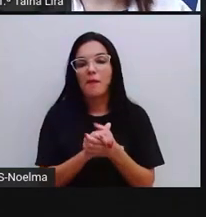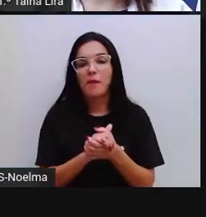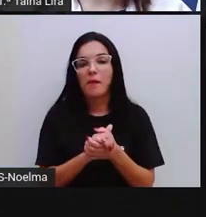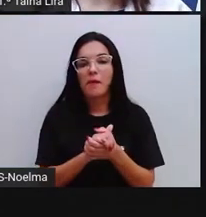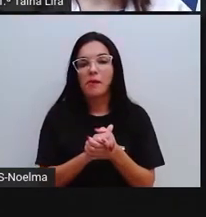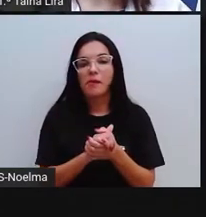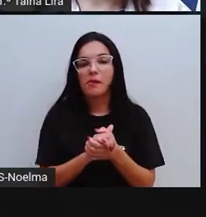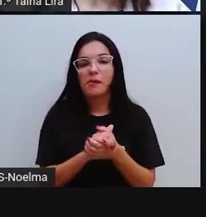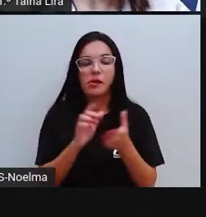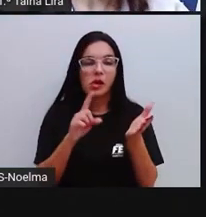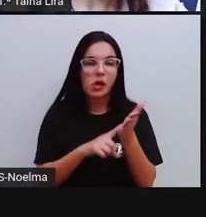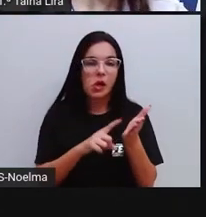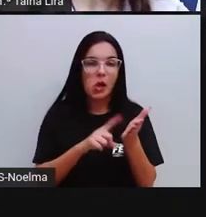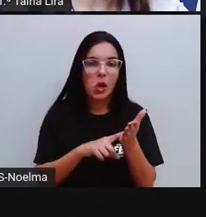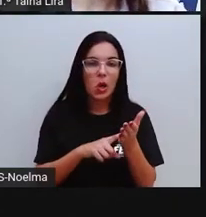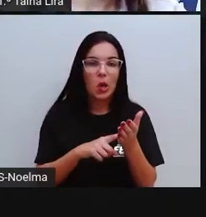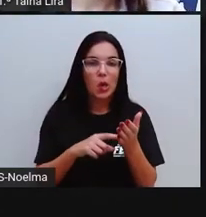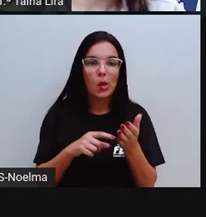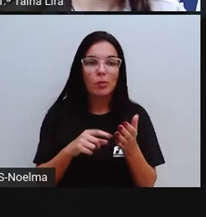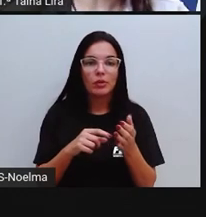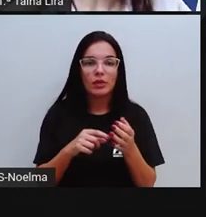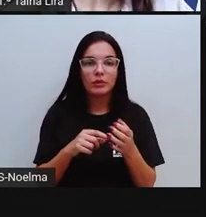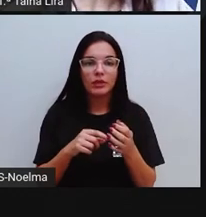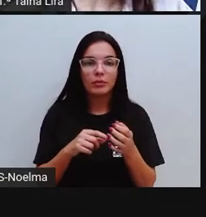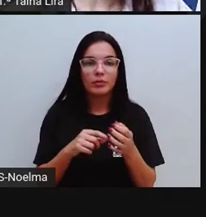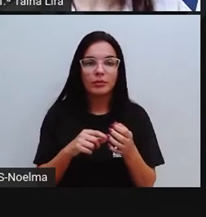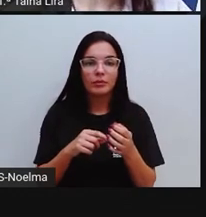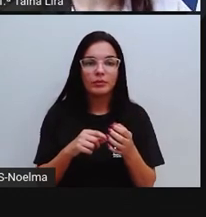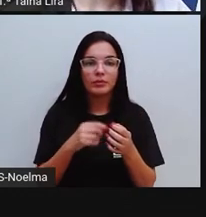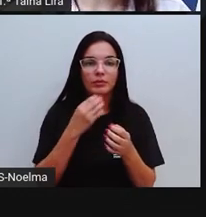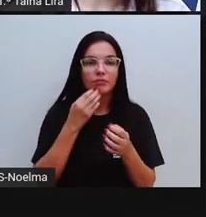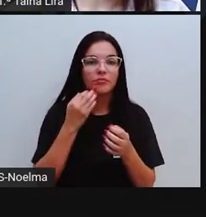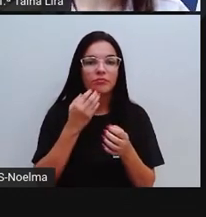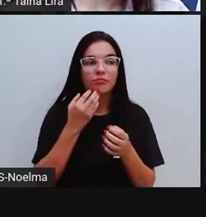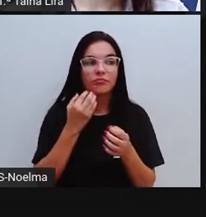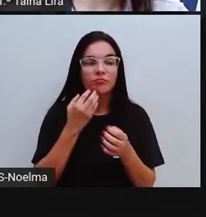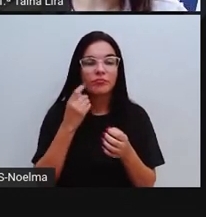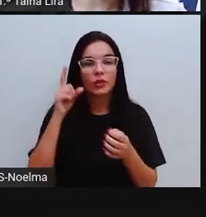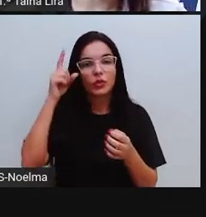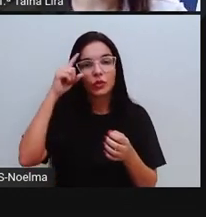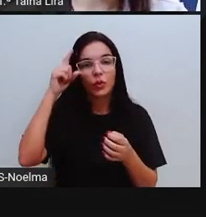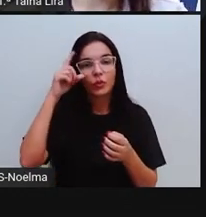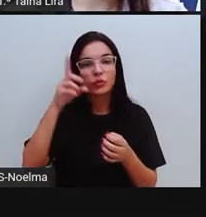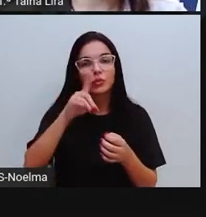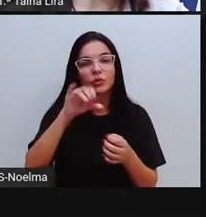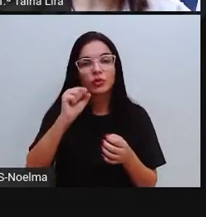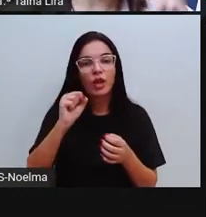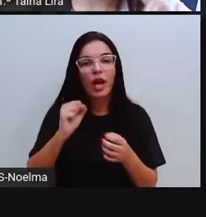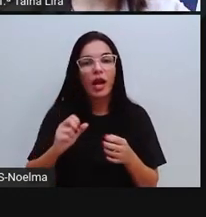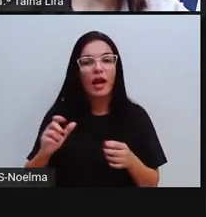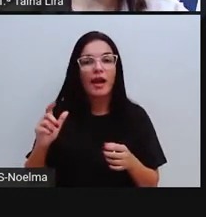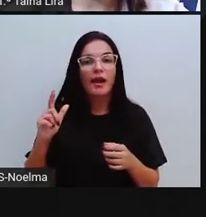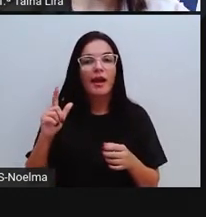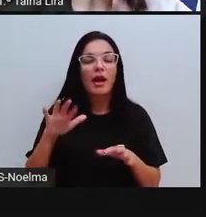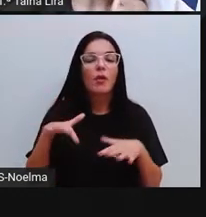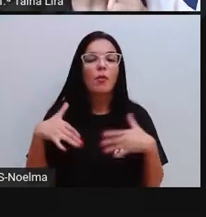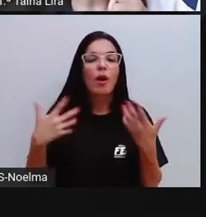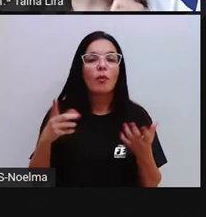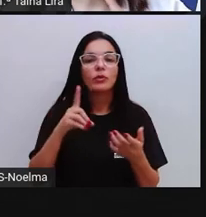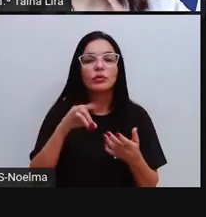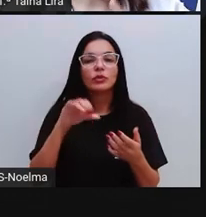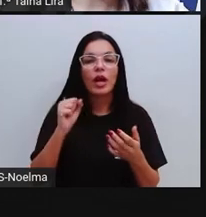Os pontos, tá? E aí tem aqui, ó, o dia que é comemorado o dia do índio. Ó, essa daqui